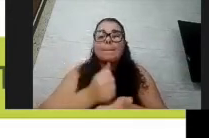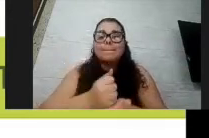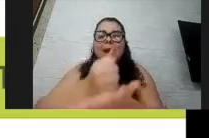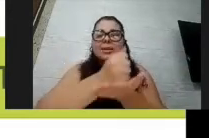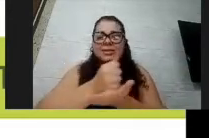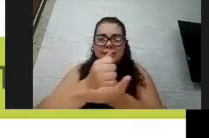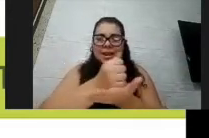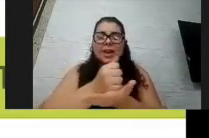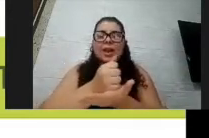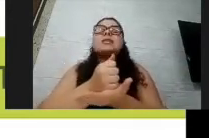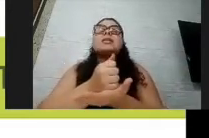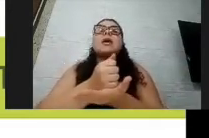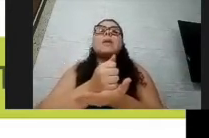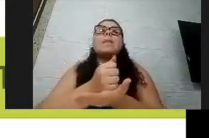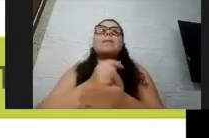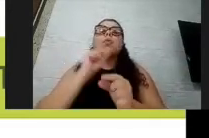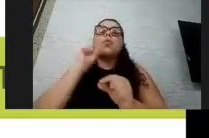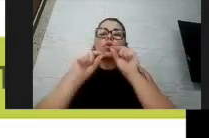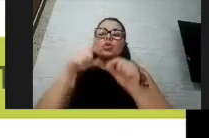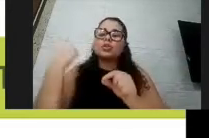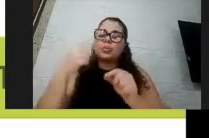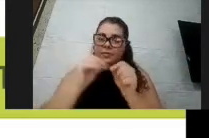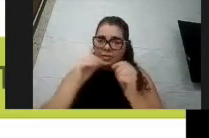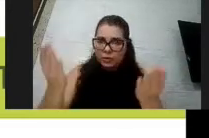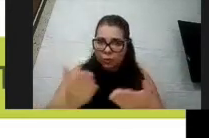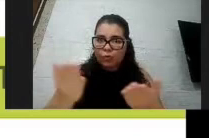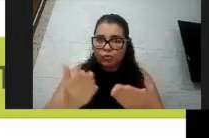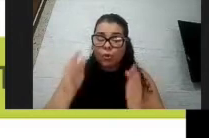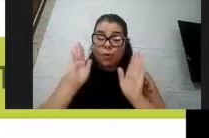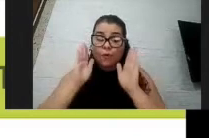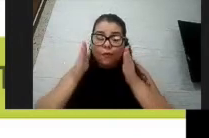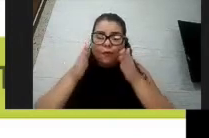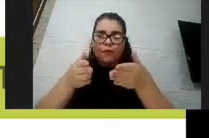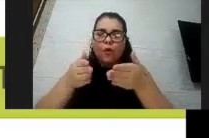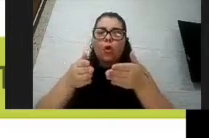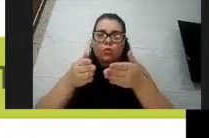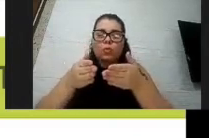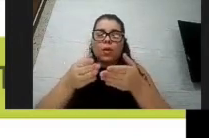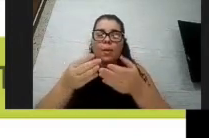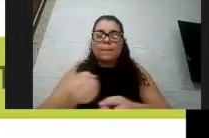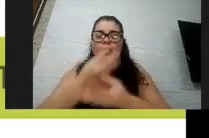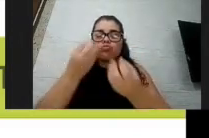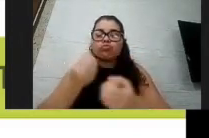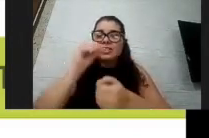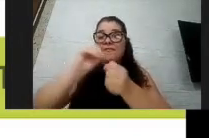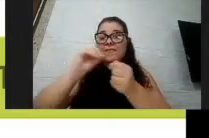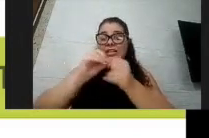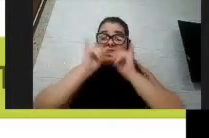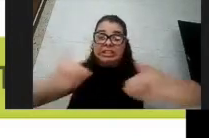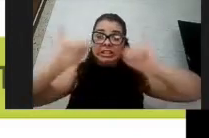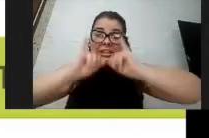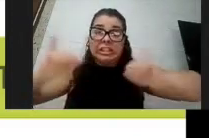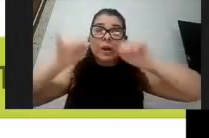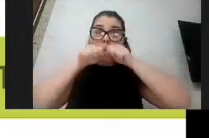que tem como foco a produção de informação e a difusão de informação, mas que atua nessas